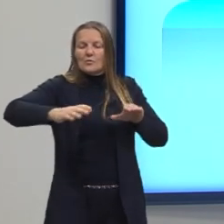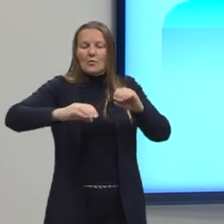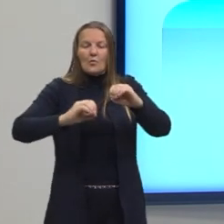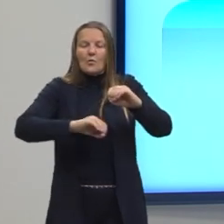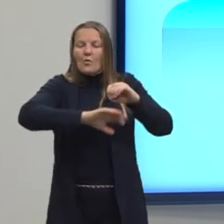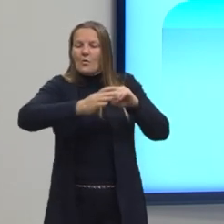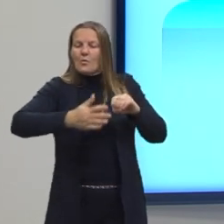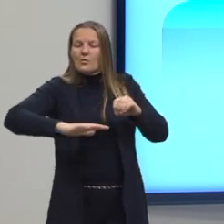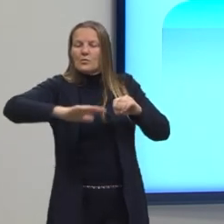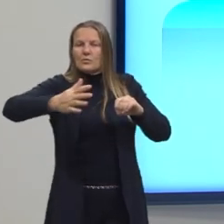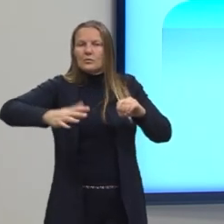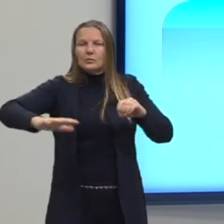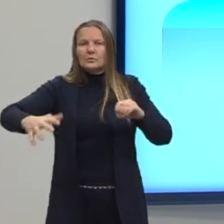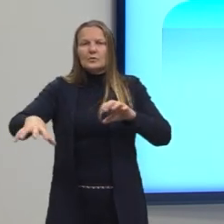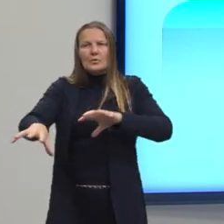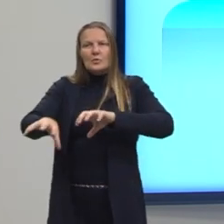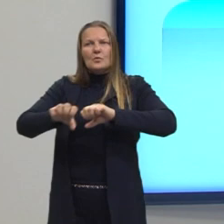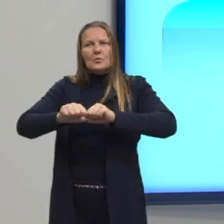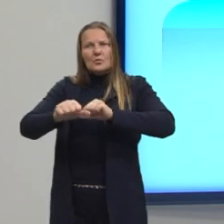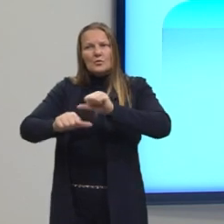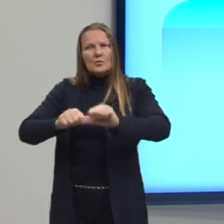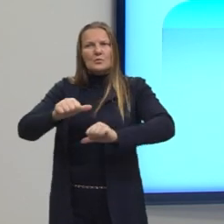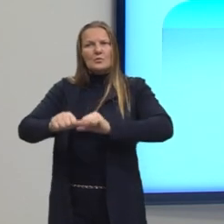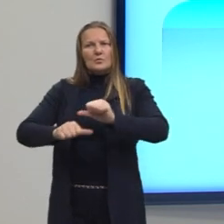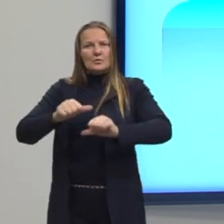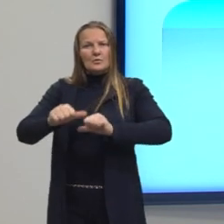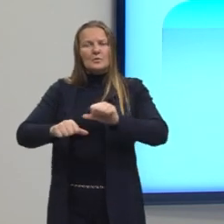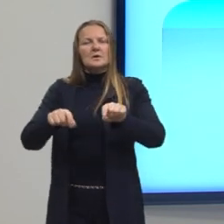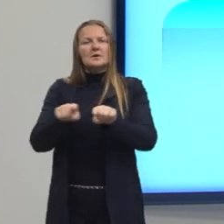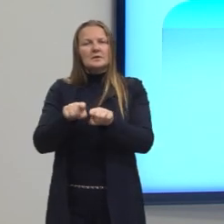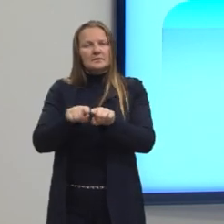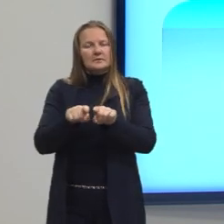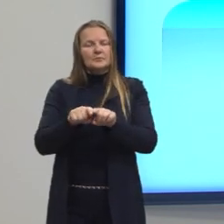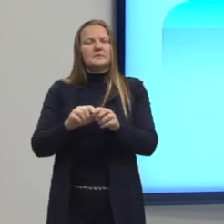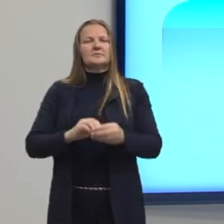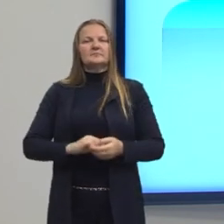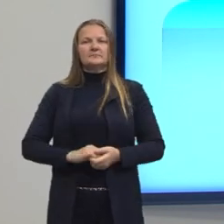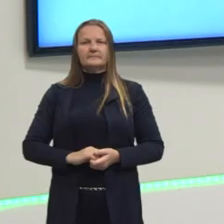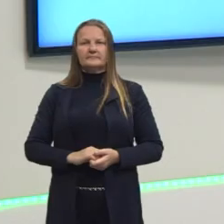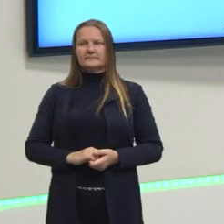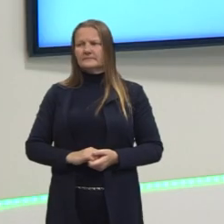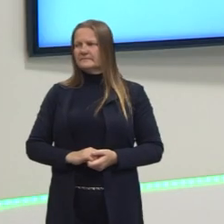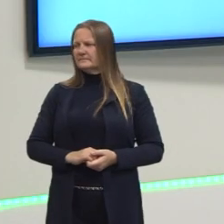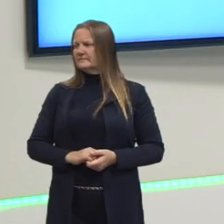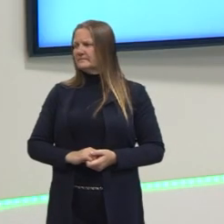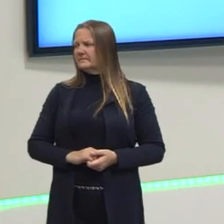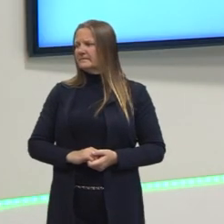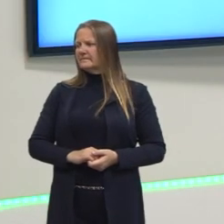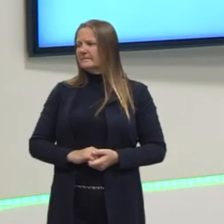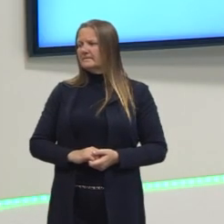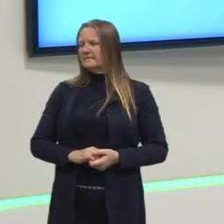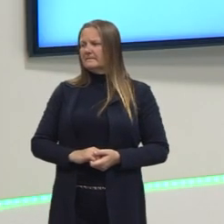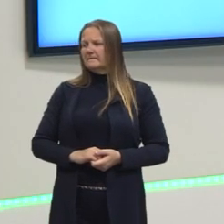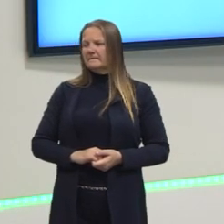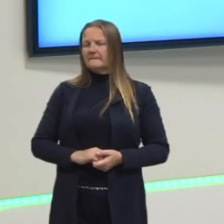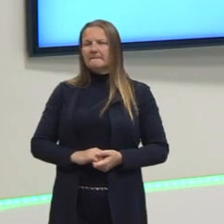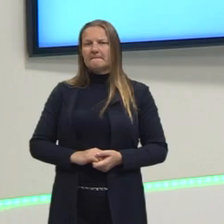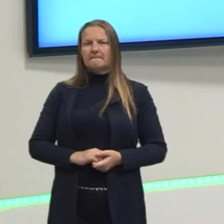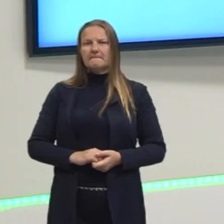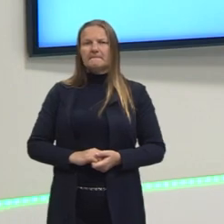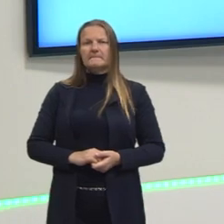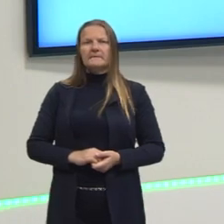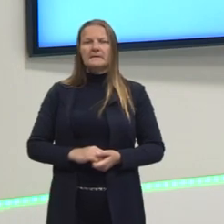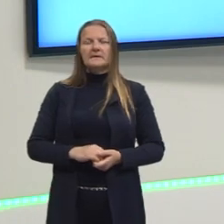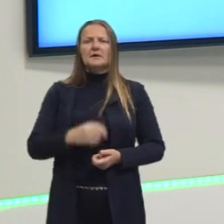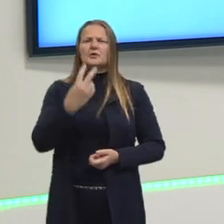Bastante, 2,3 bilhões de toneladas por ano. Certo? Então, olha a importância aí também